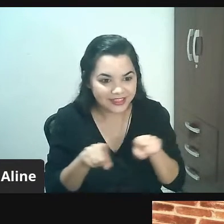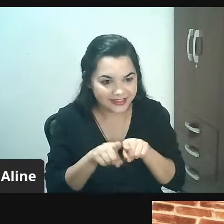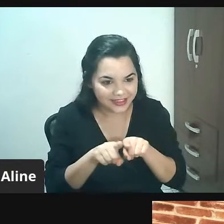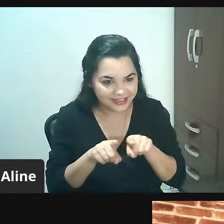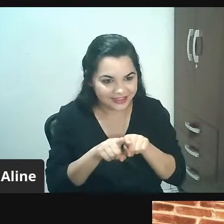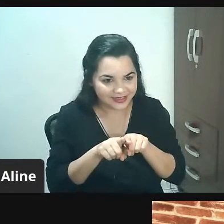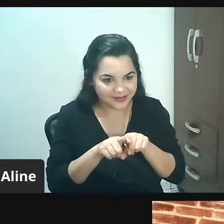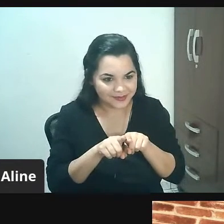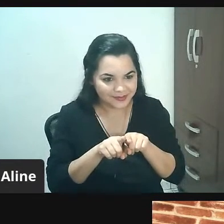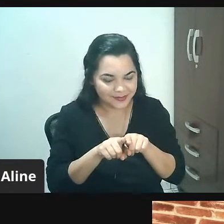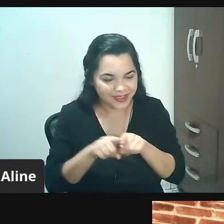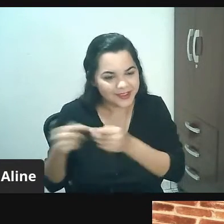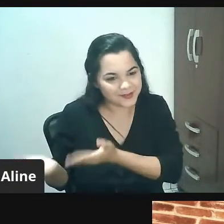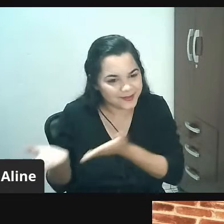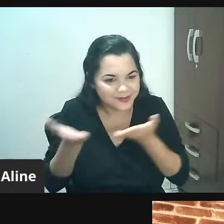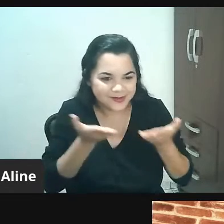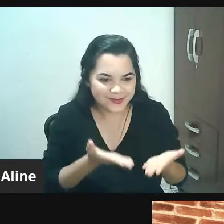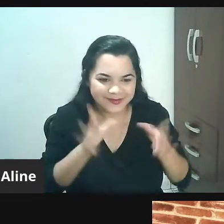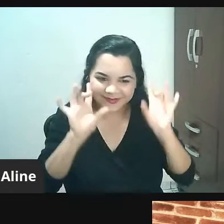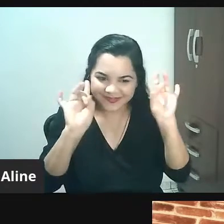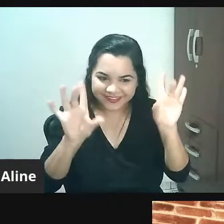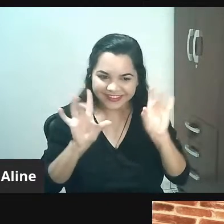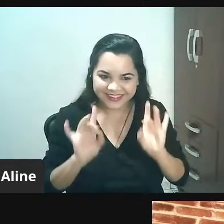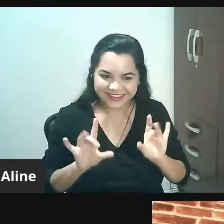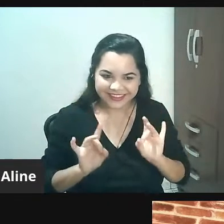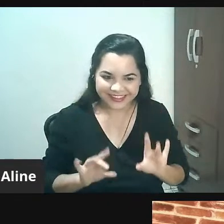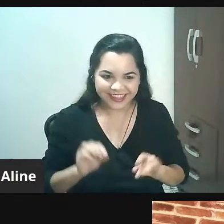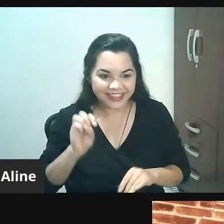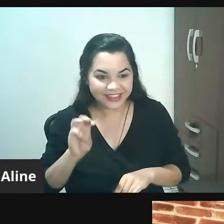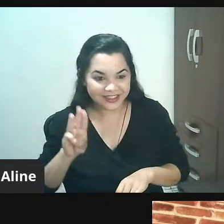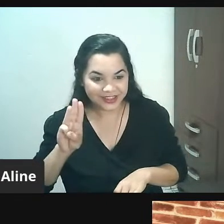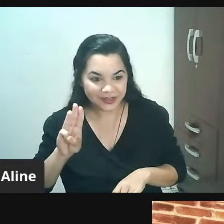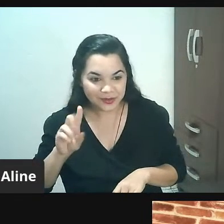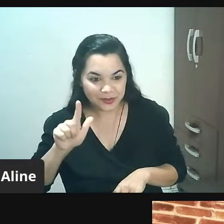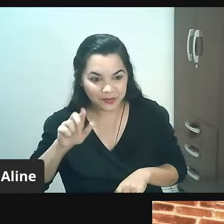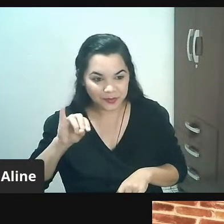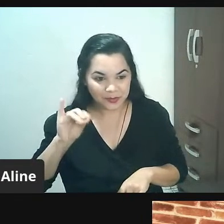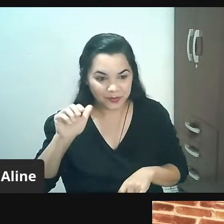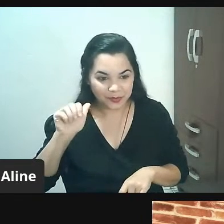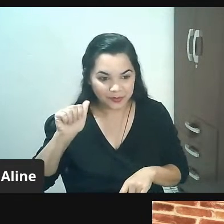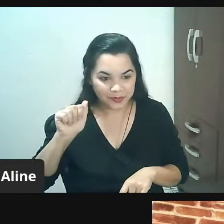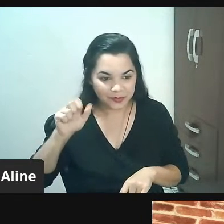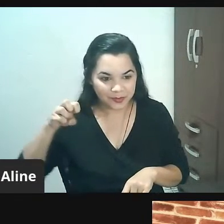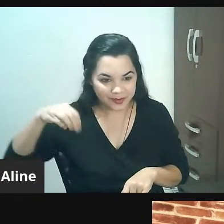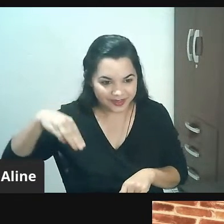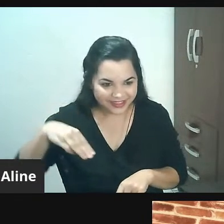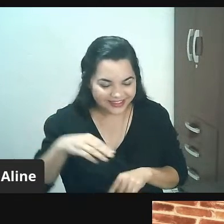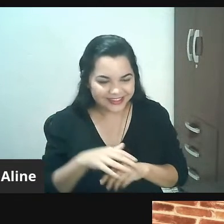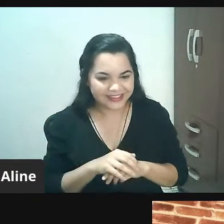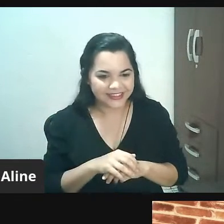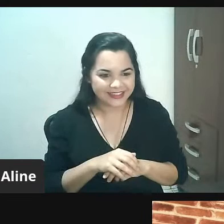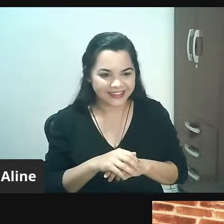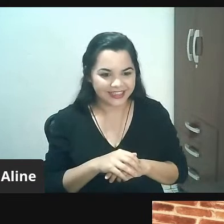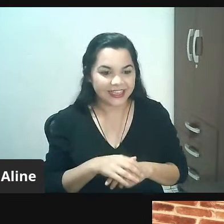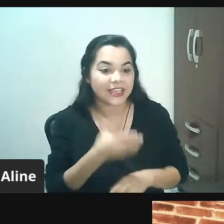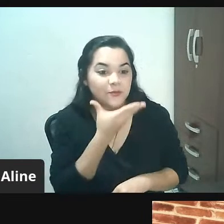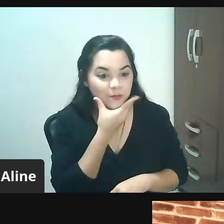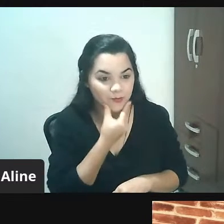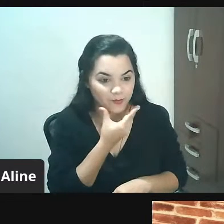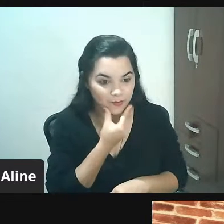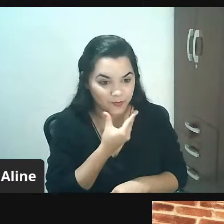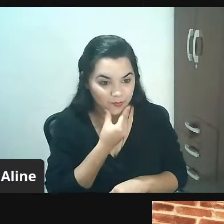o nosso convidado especial, que é o William Caldas. A audiodescrição dele é um homem,